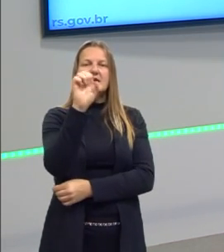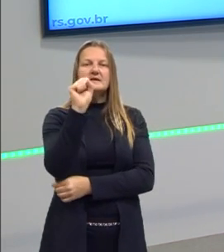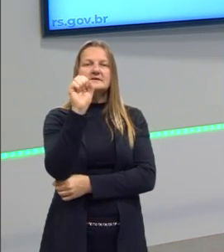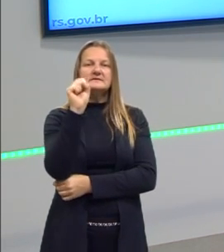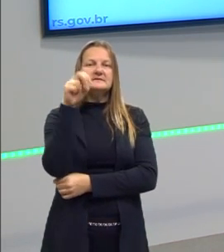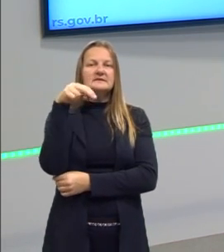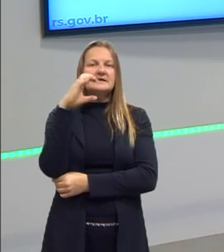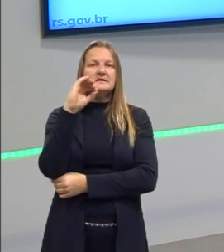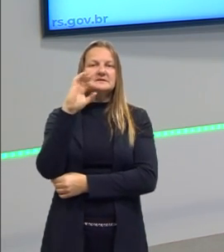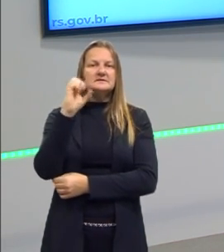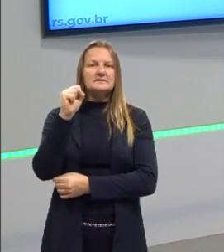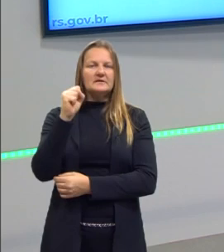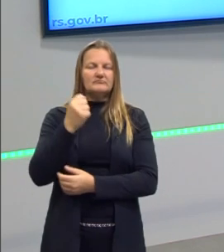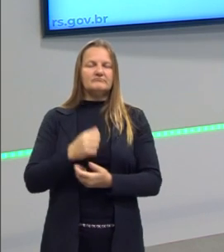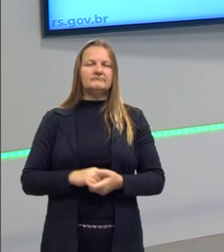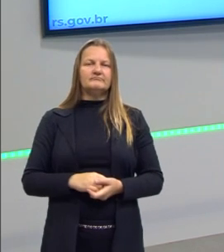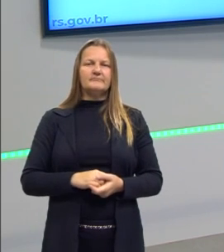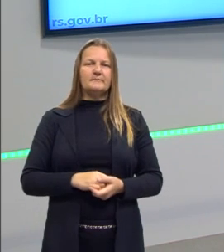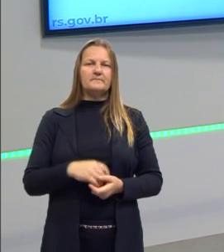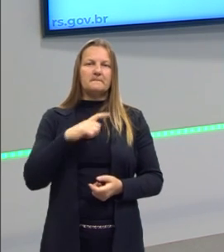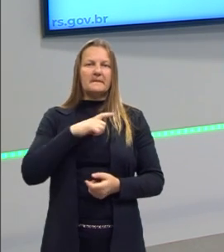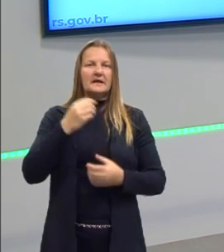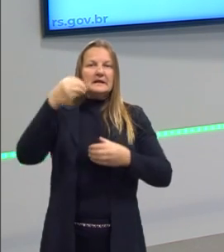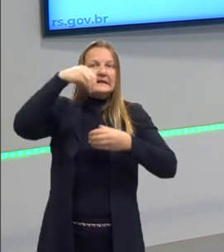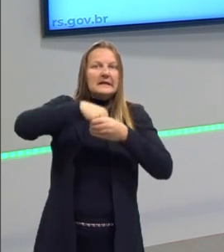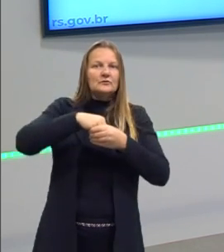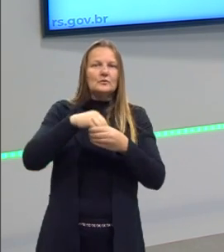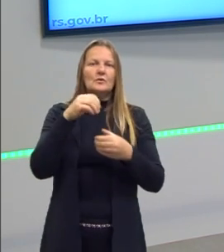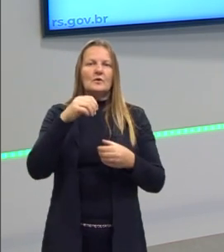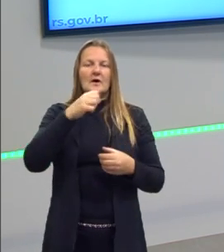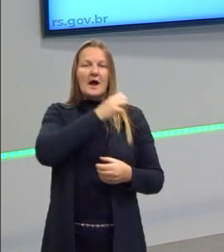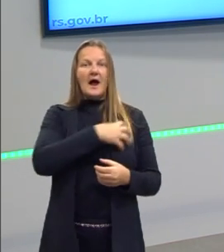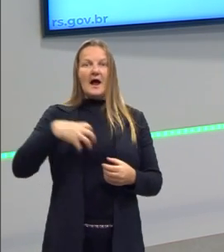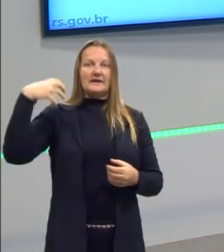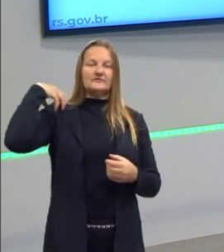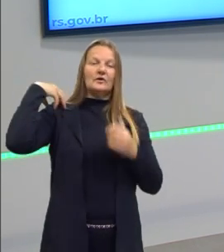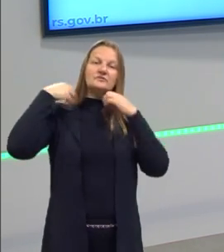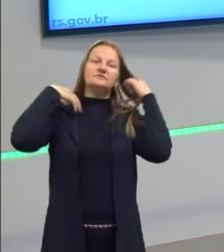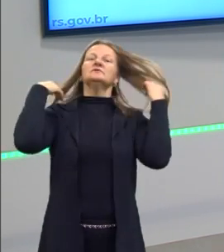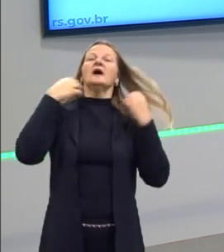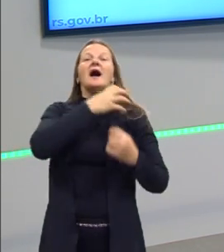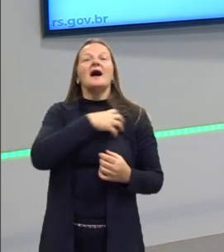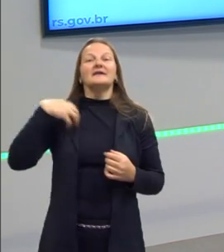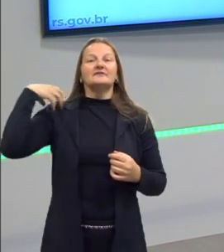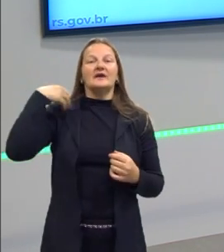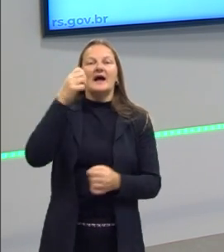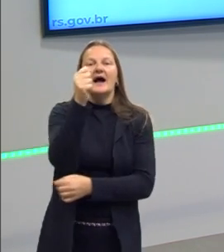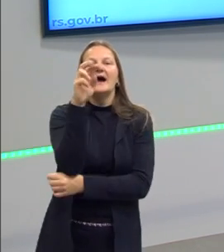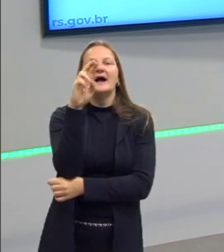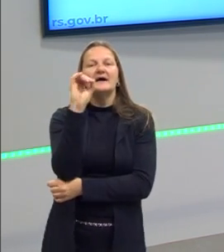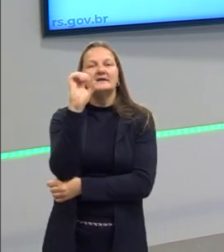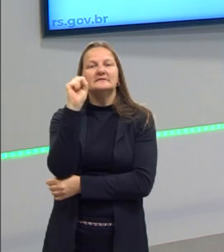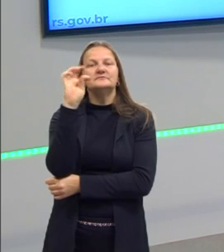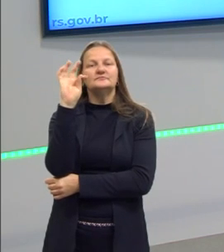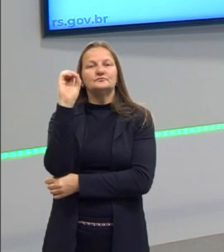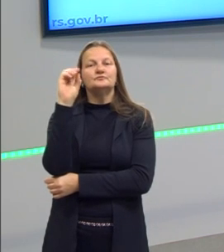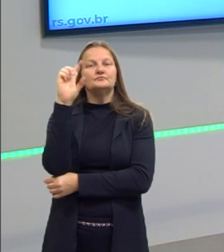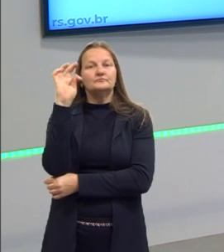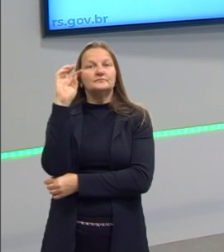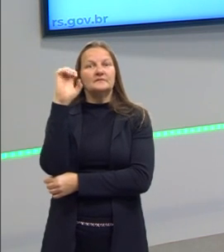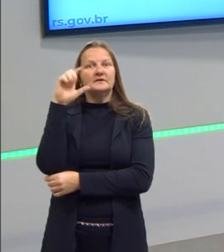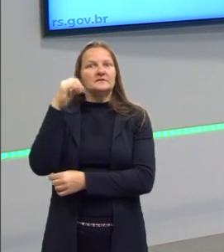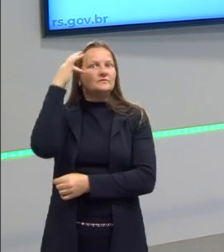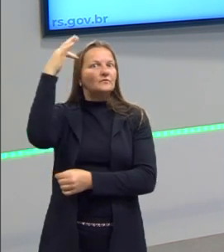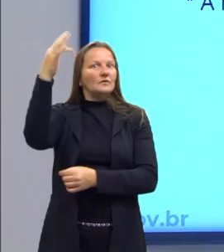pode estar no ser. Vamos ver na sequência que Aristóteles vai dizer que isso pode estar no ser. Não precisa estar além do ser.